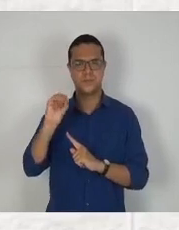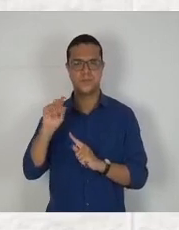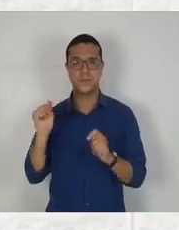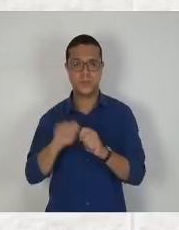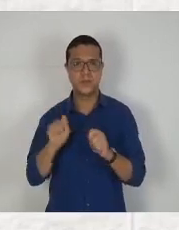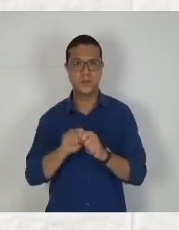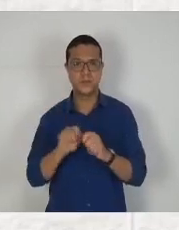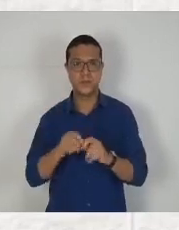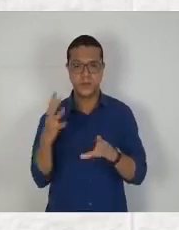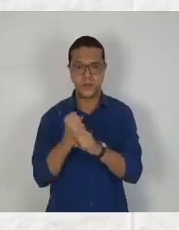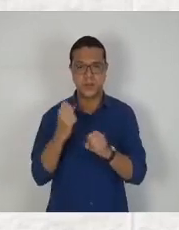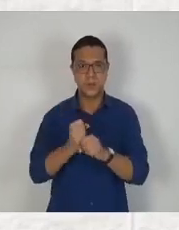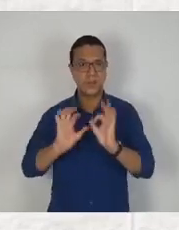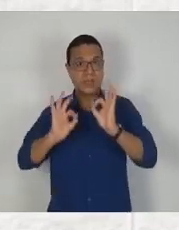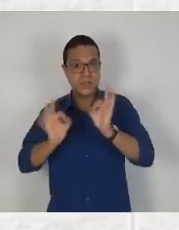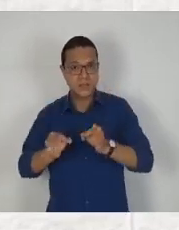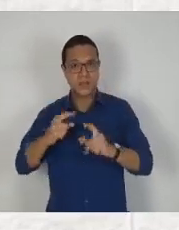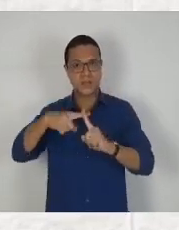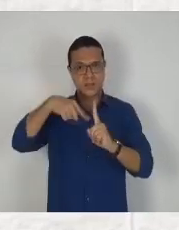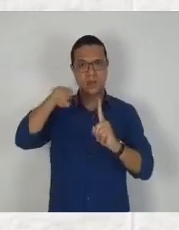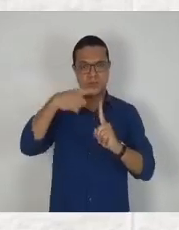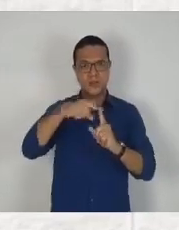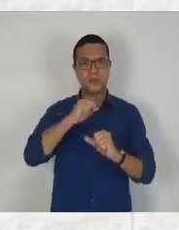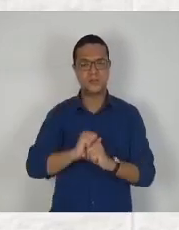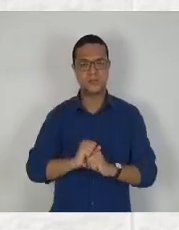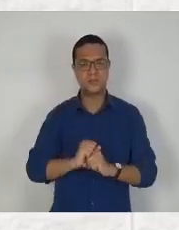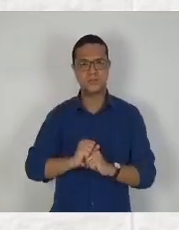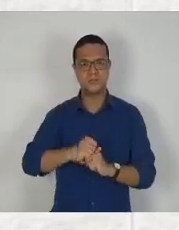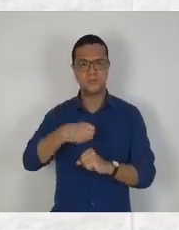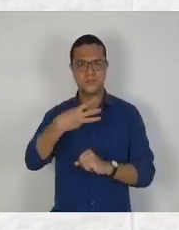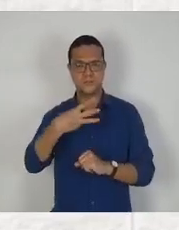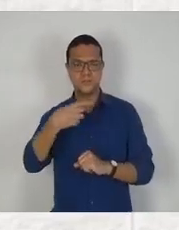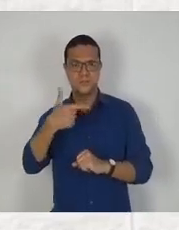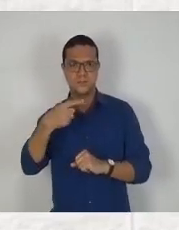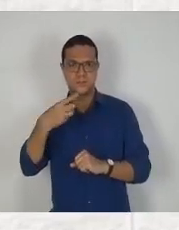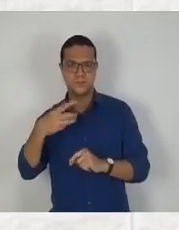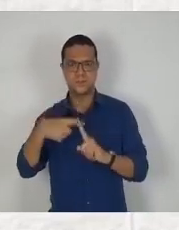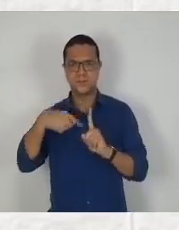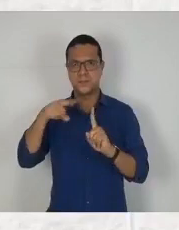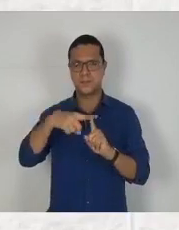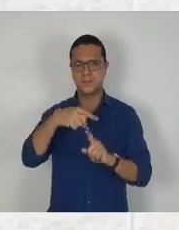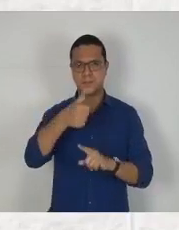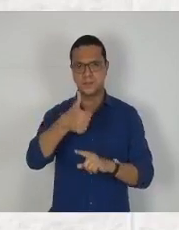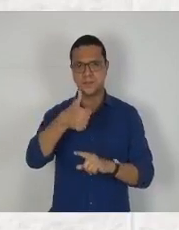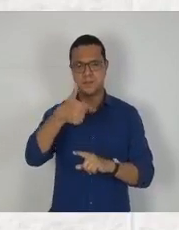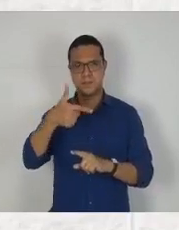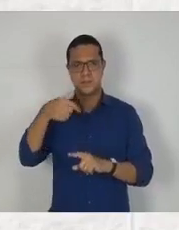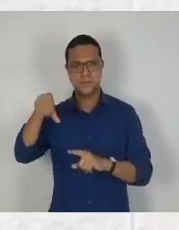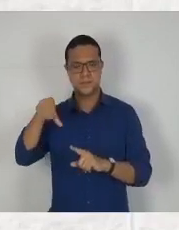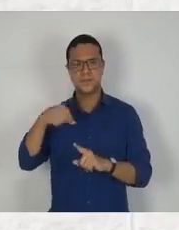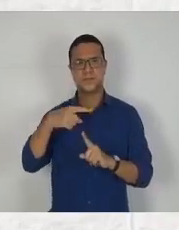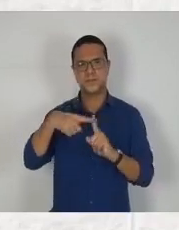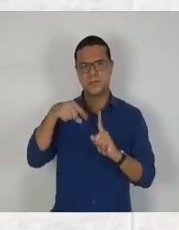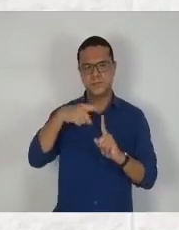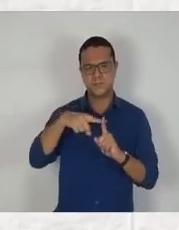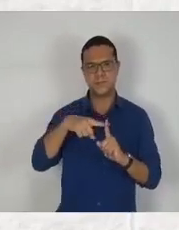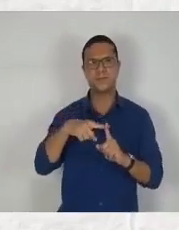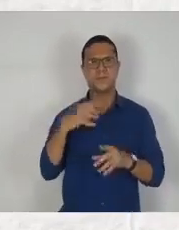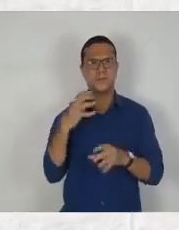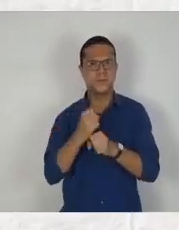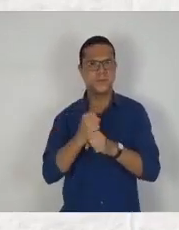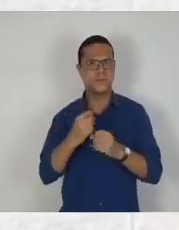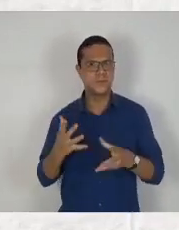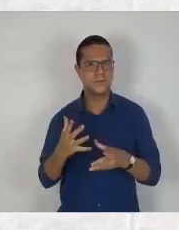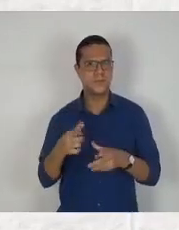seguinte conta de adição. 323 mais 129. O resultado obtido por ele